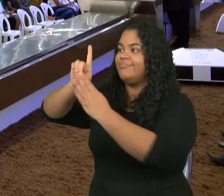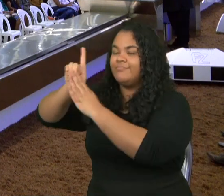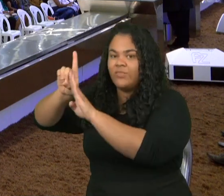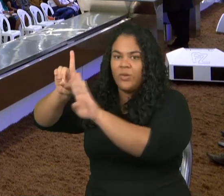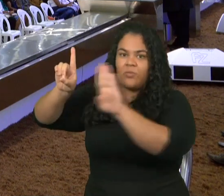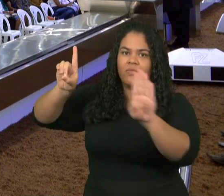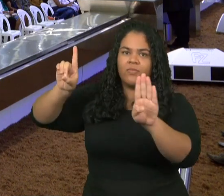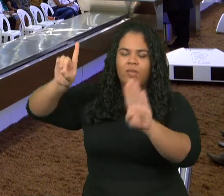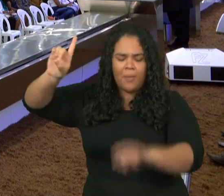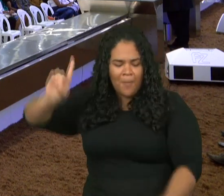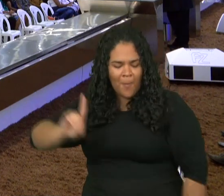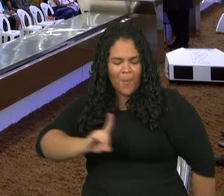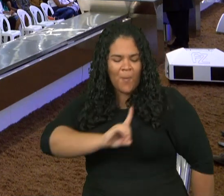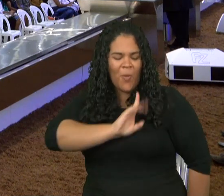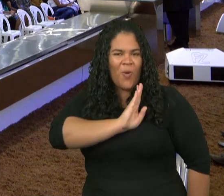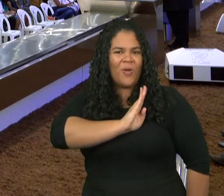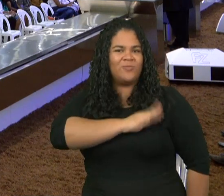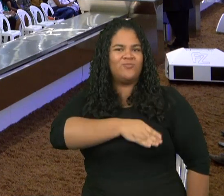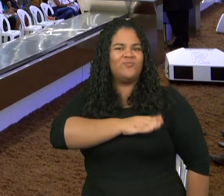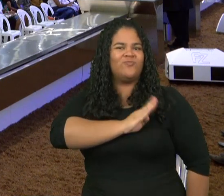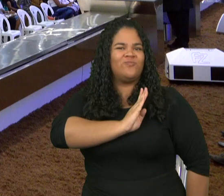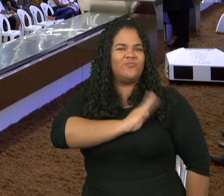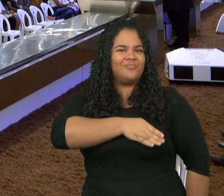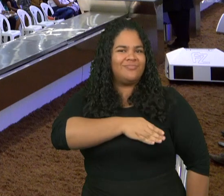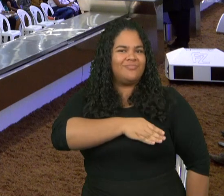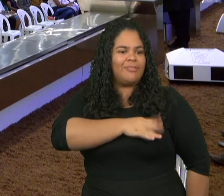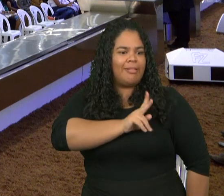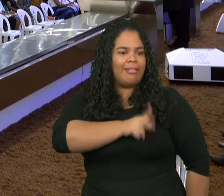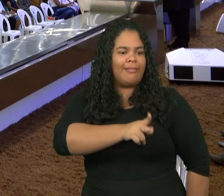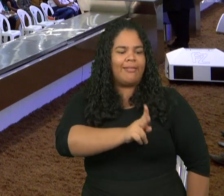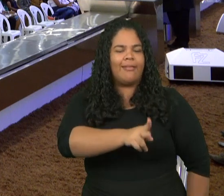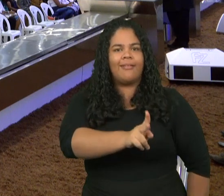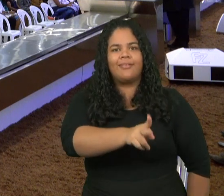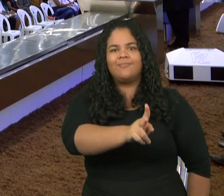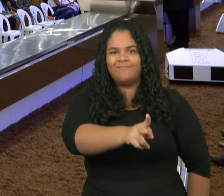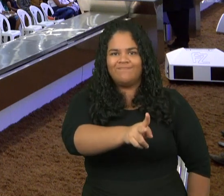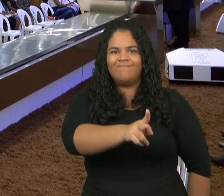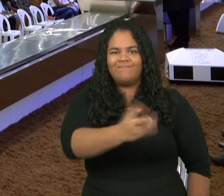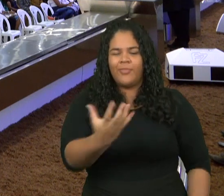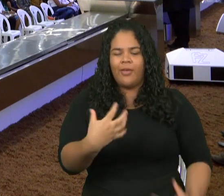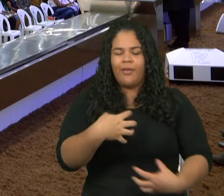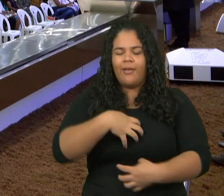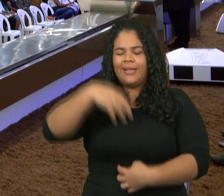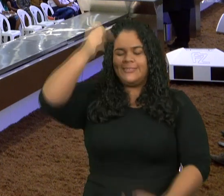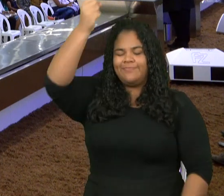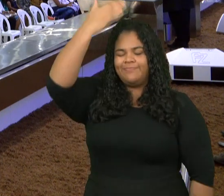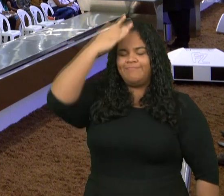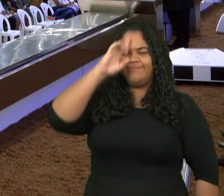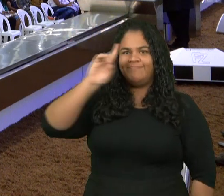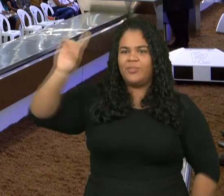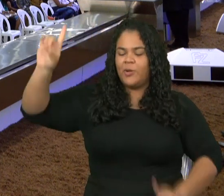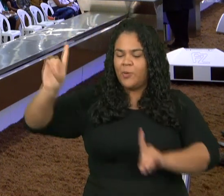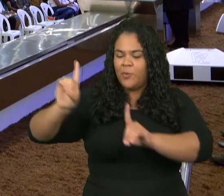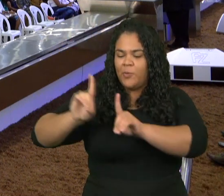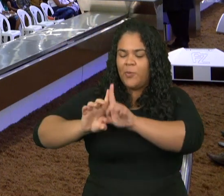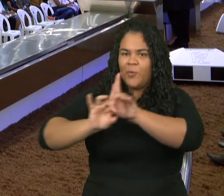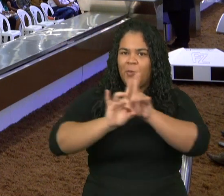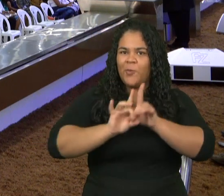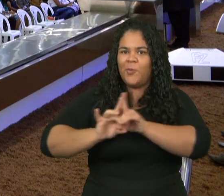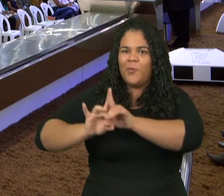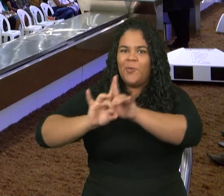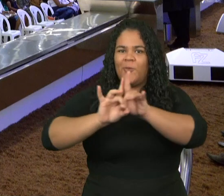neles e entre eles e eu serei